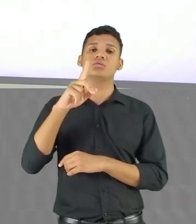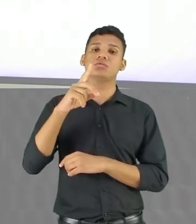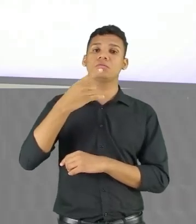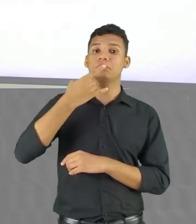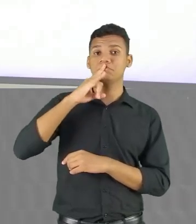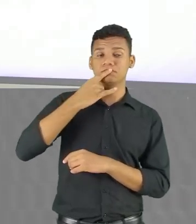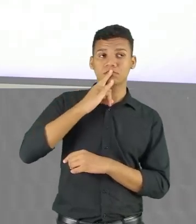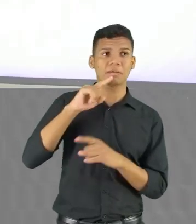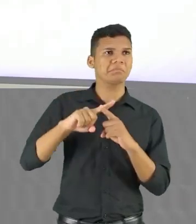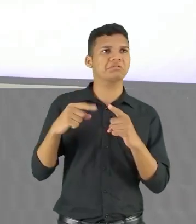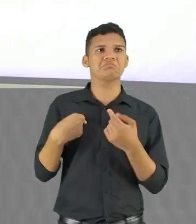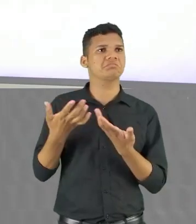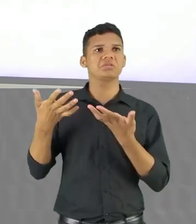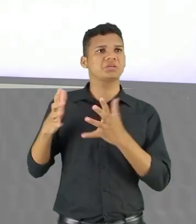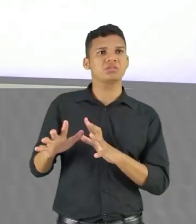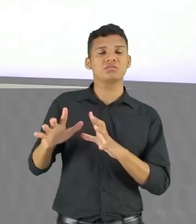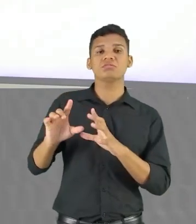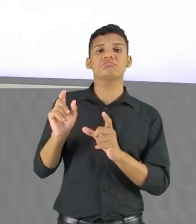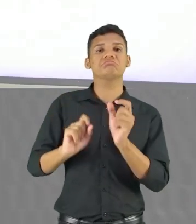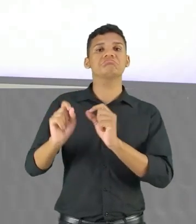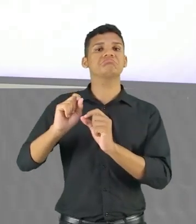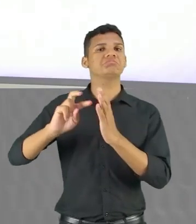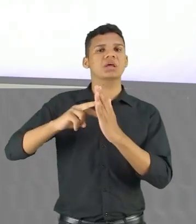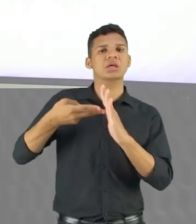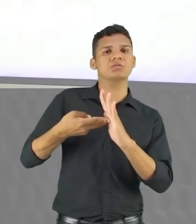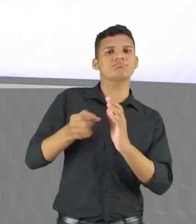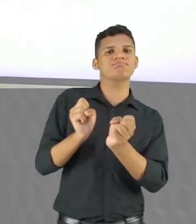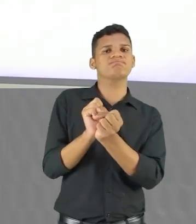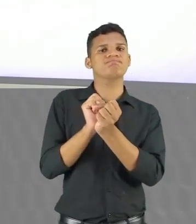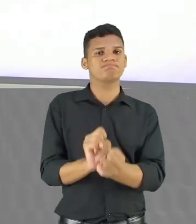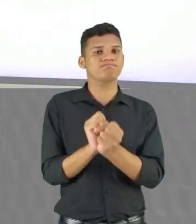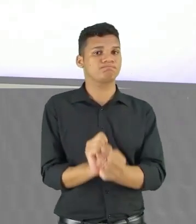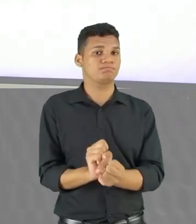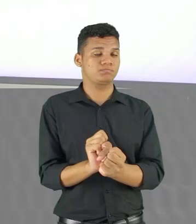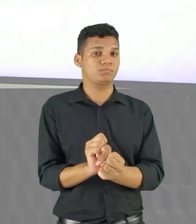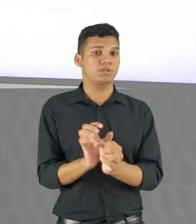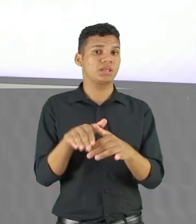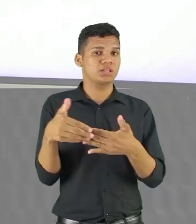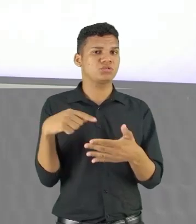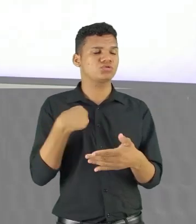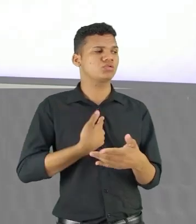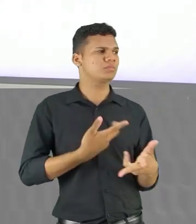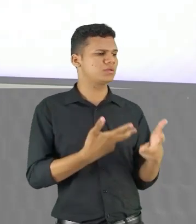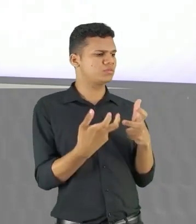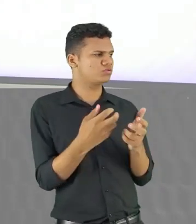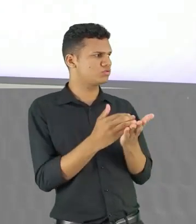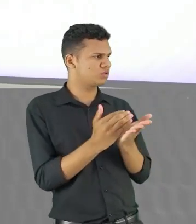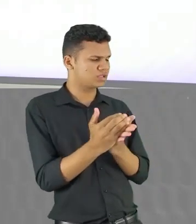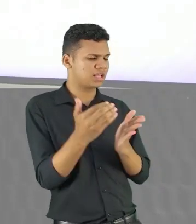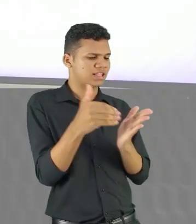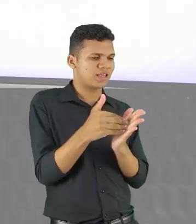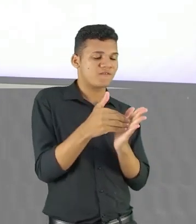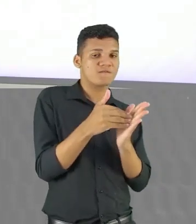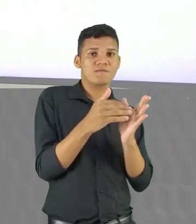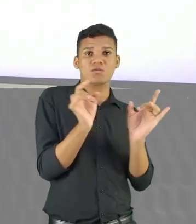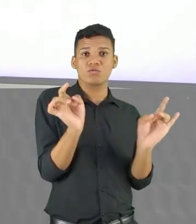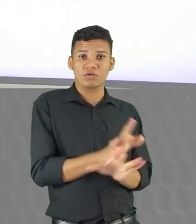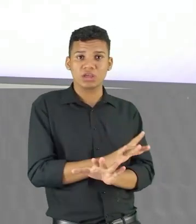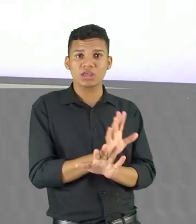mais saber do lirismo, que não é libertação. Então a gente percebe do início ao fim esse poema,